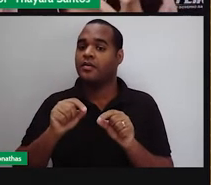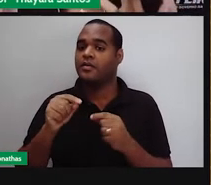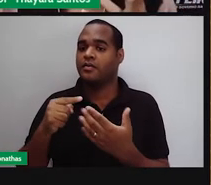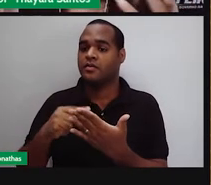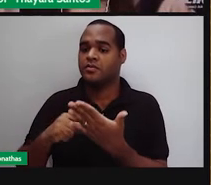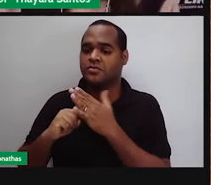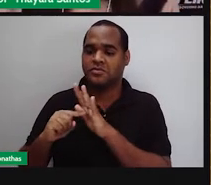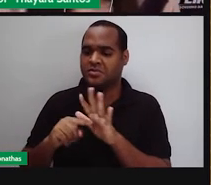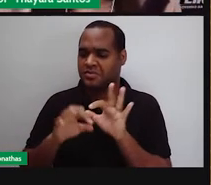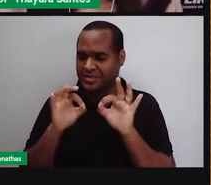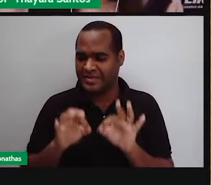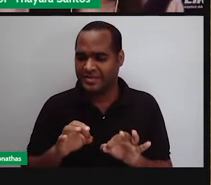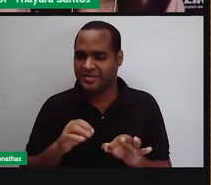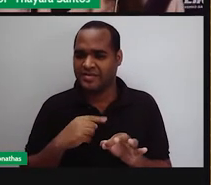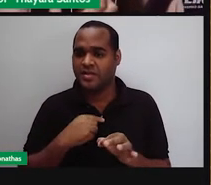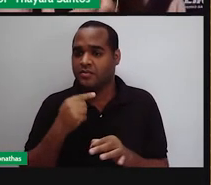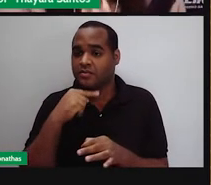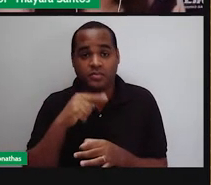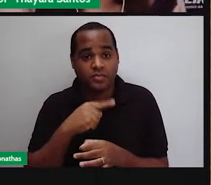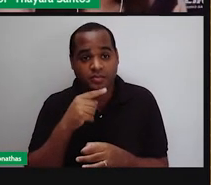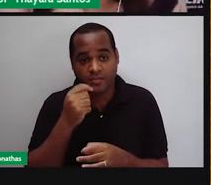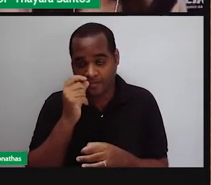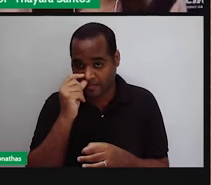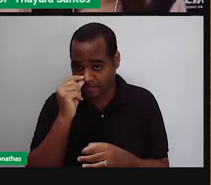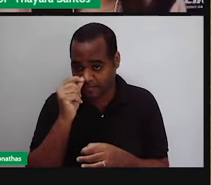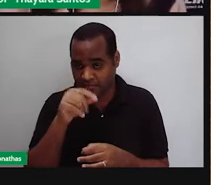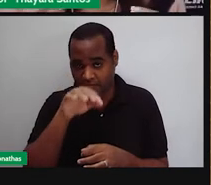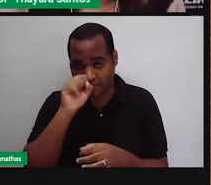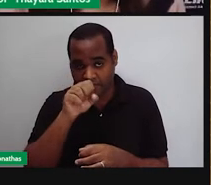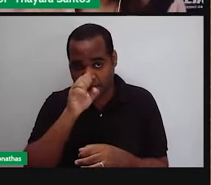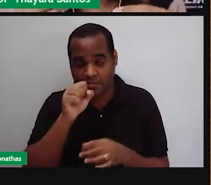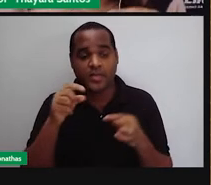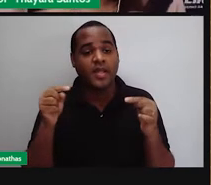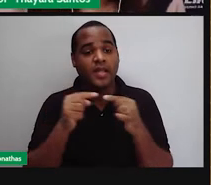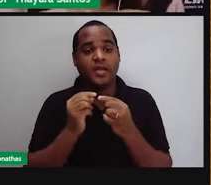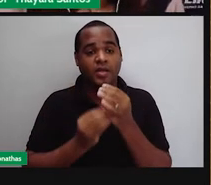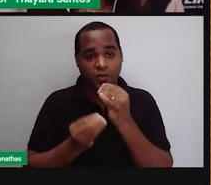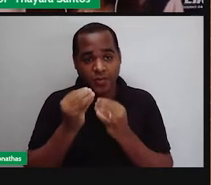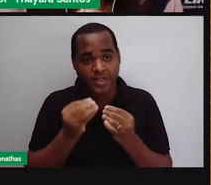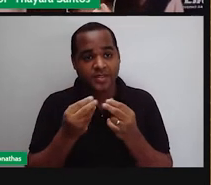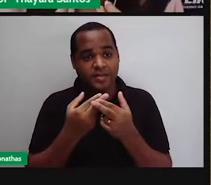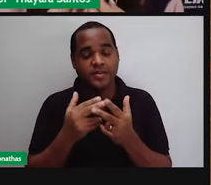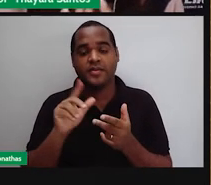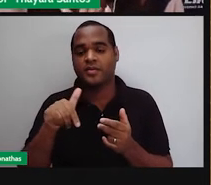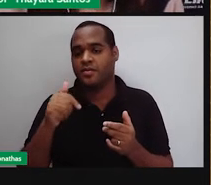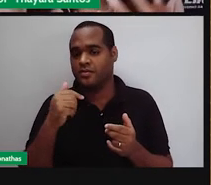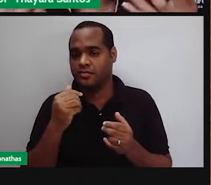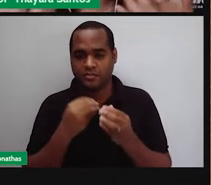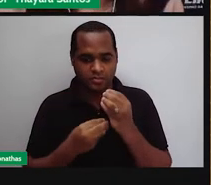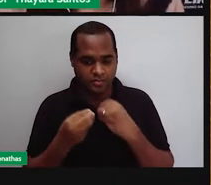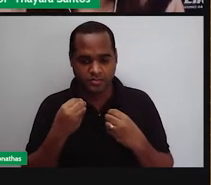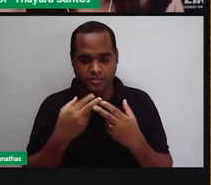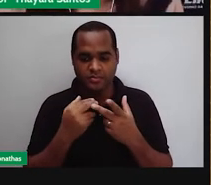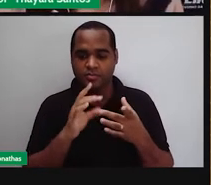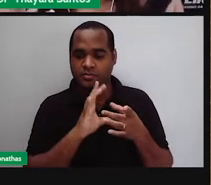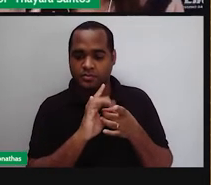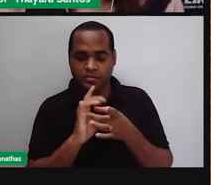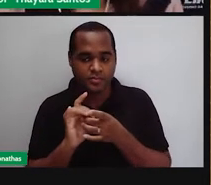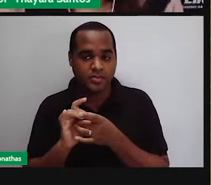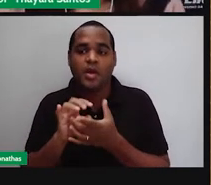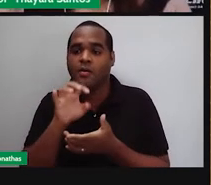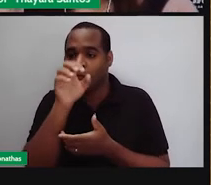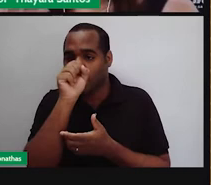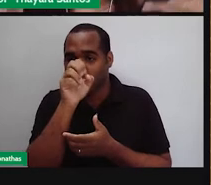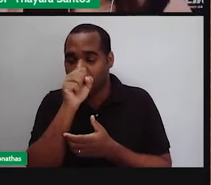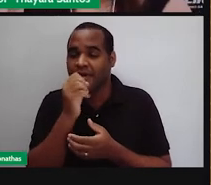obstruído, você não está conseguindo sentir o cheiro daquele alimento, porque o sabor, para a gente sentir, ele está muito relacionado com